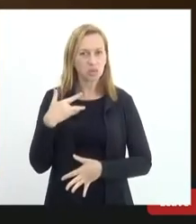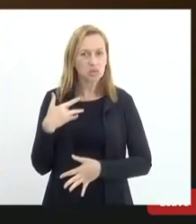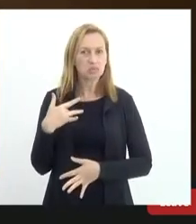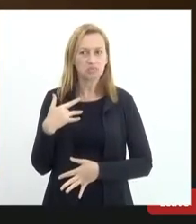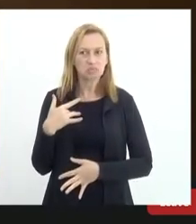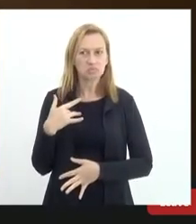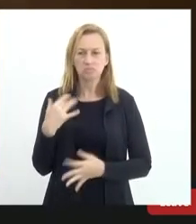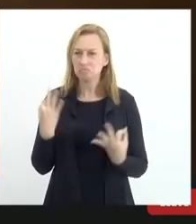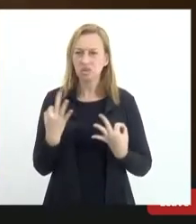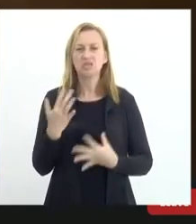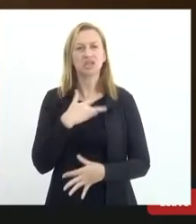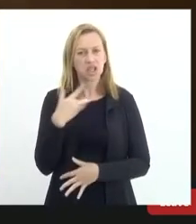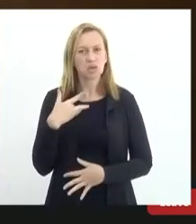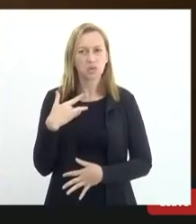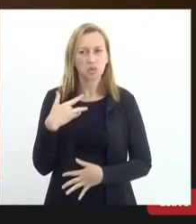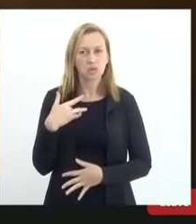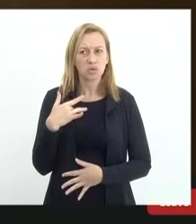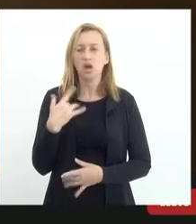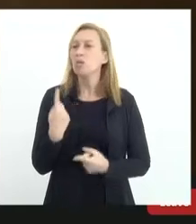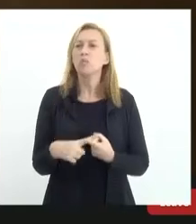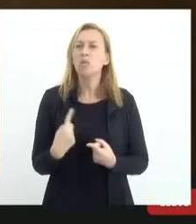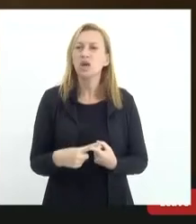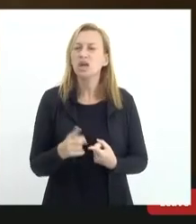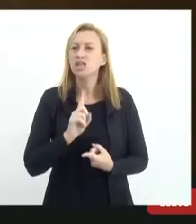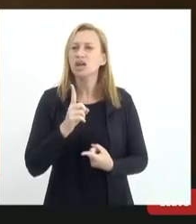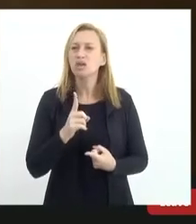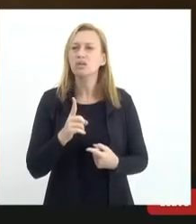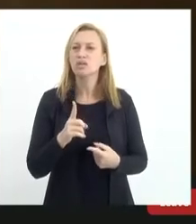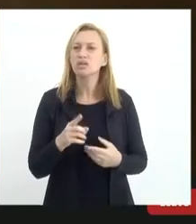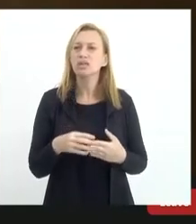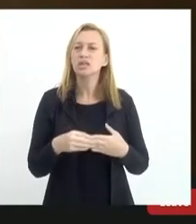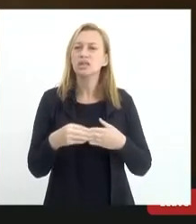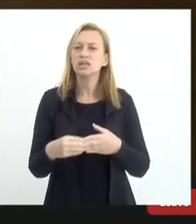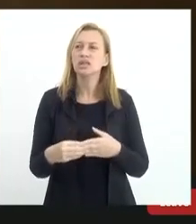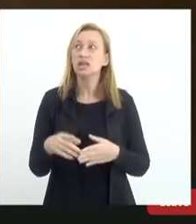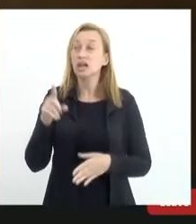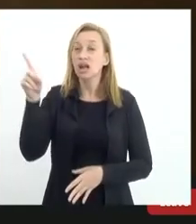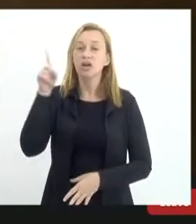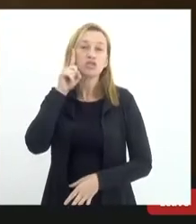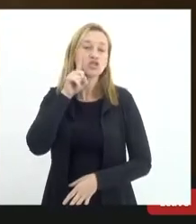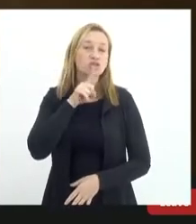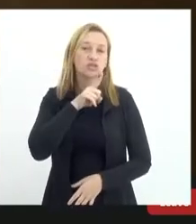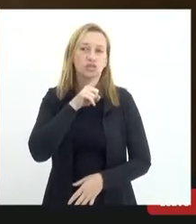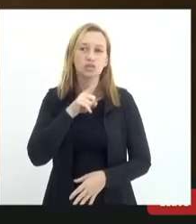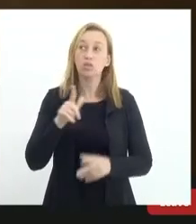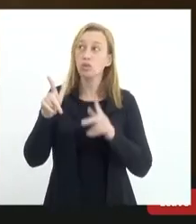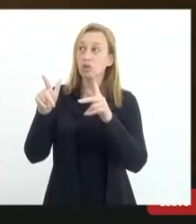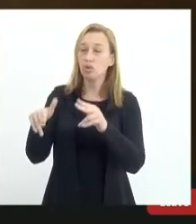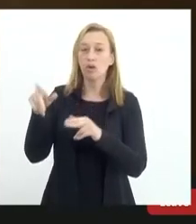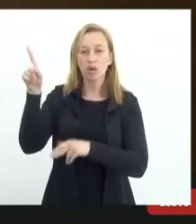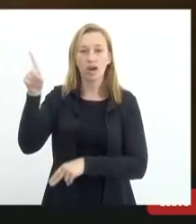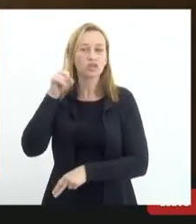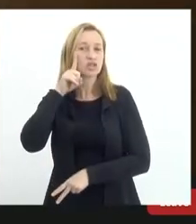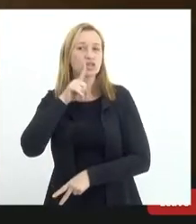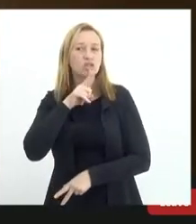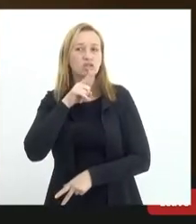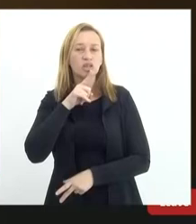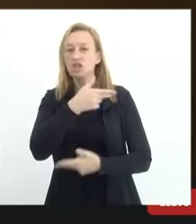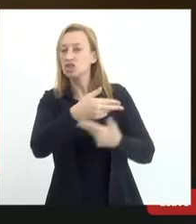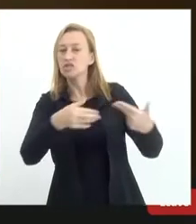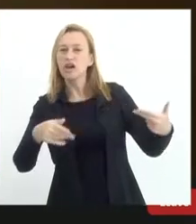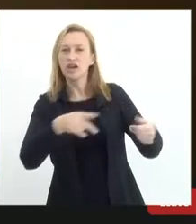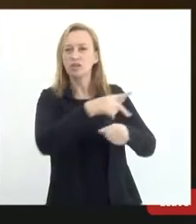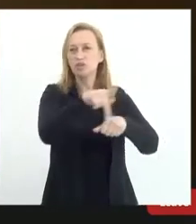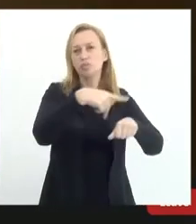É excelente. Por que não seguir a linha dos Estados Unidos? Por que não seguir a linha de vários